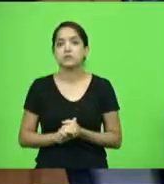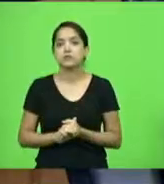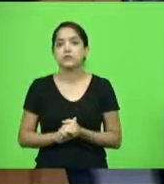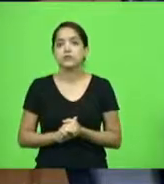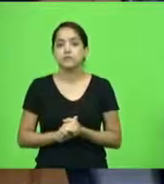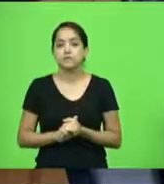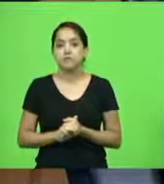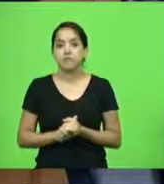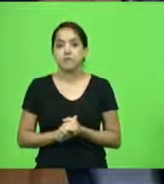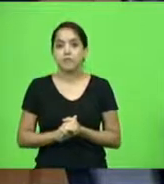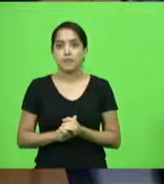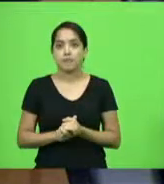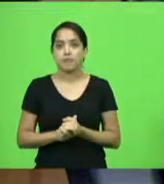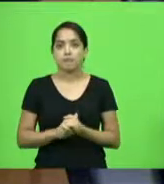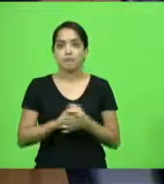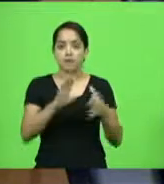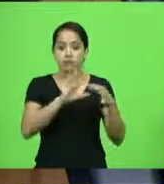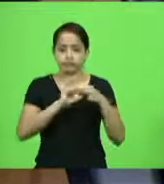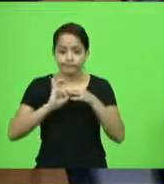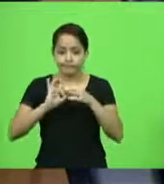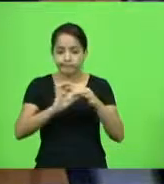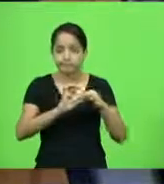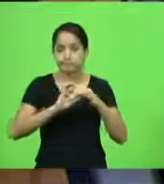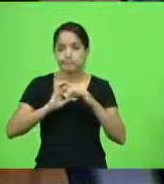sabe, em harmonia.